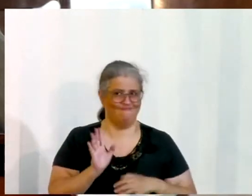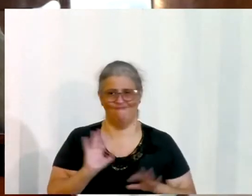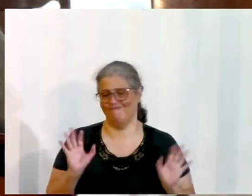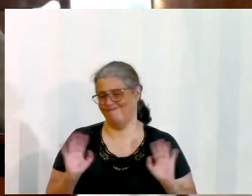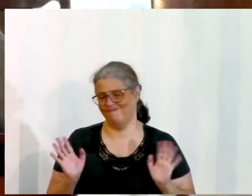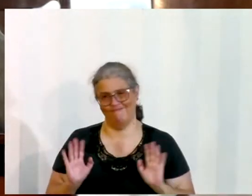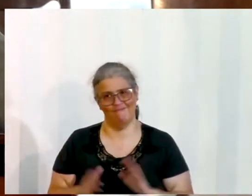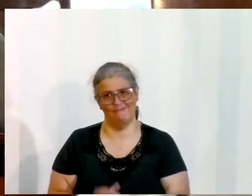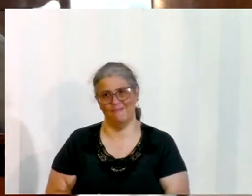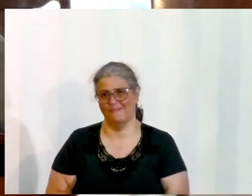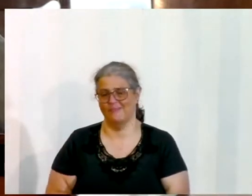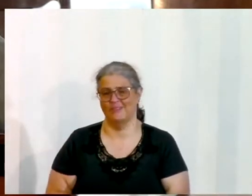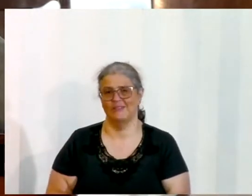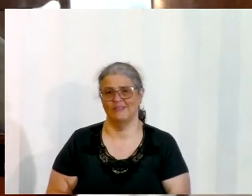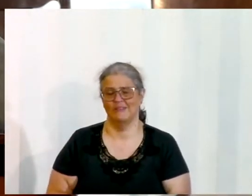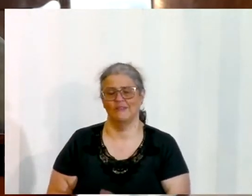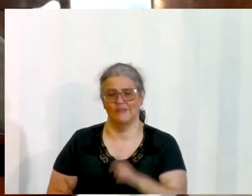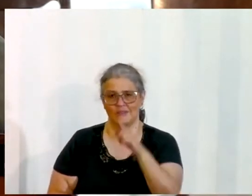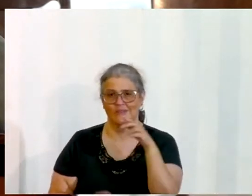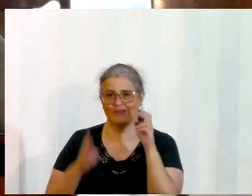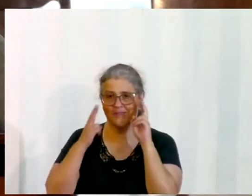você ouviu a voz de Deus nessa noite?